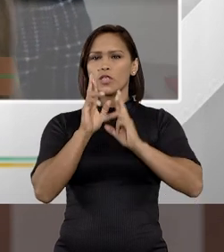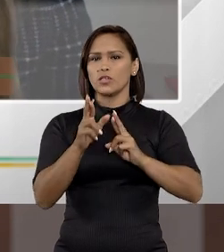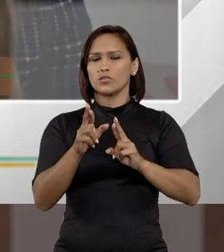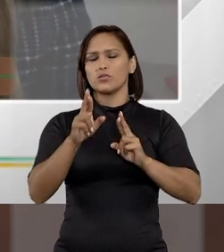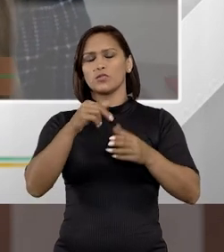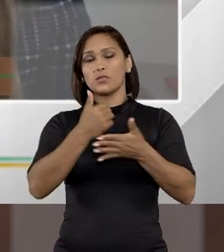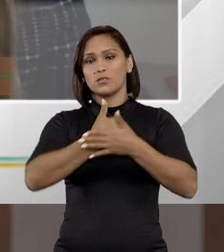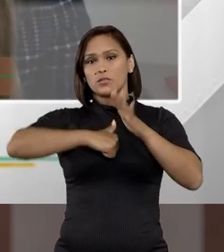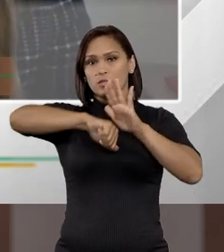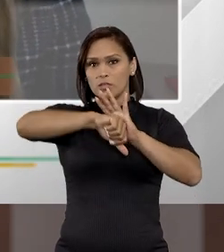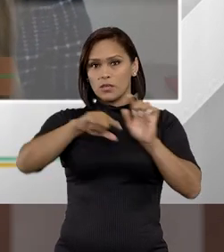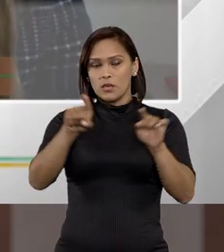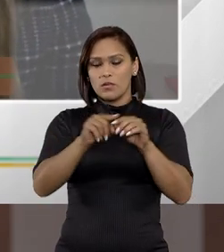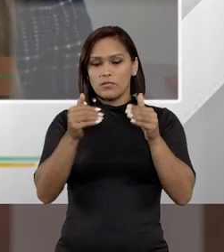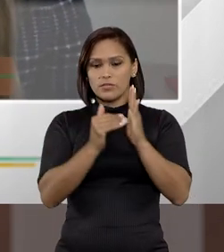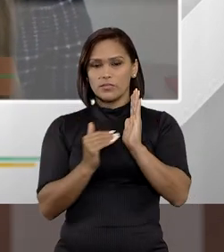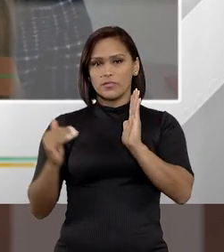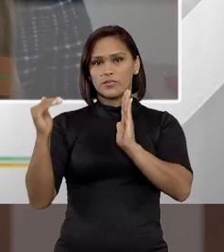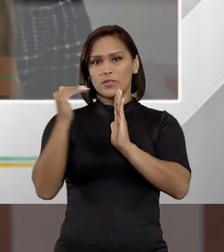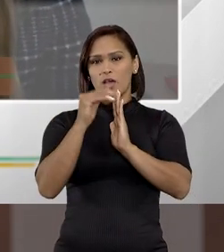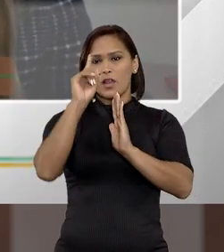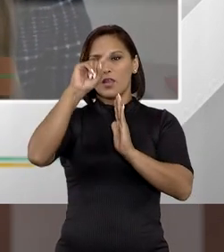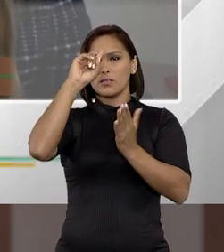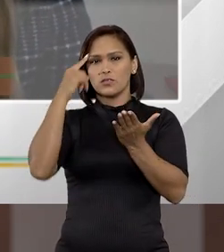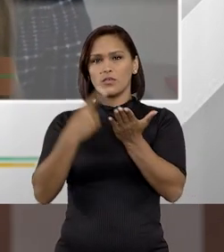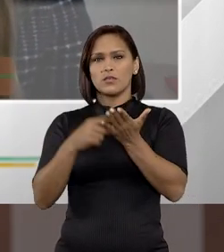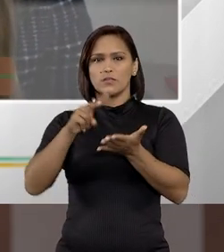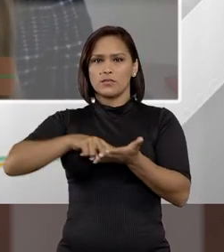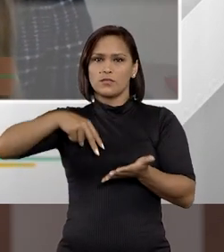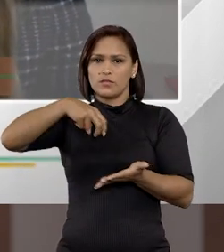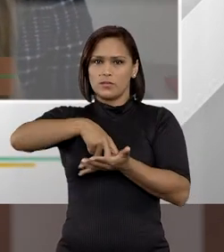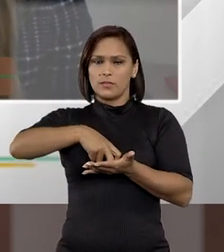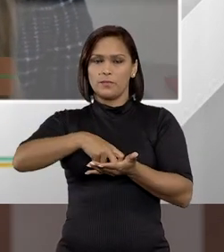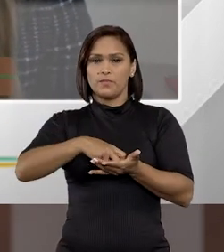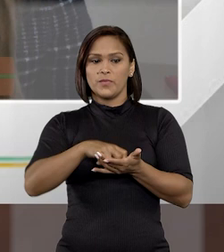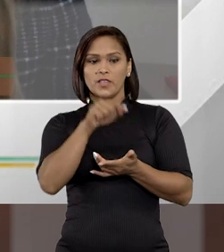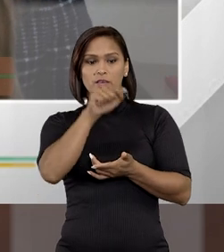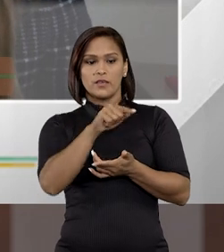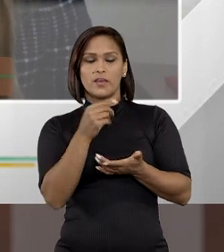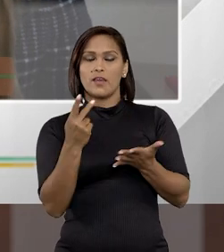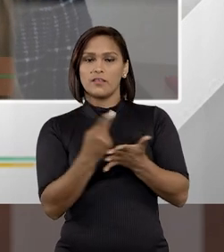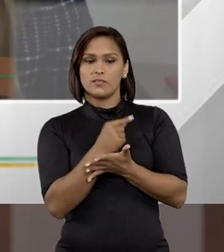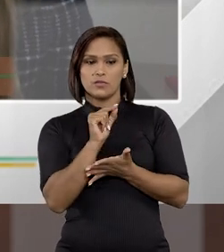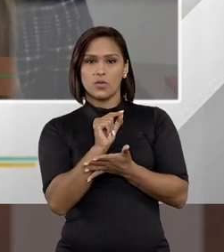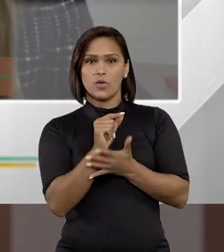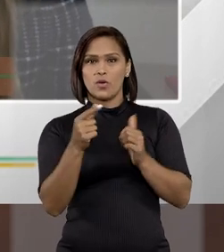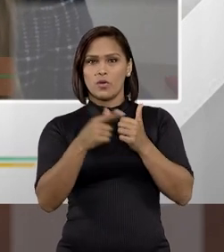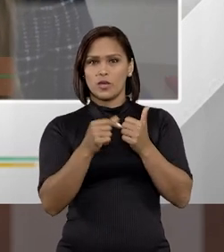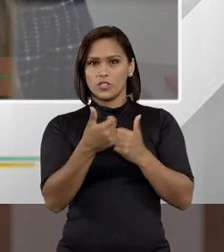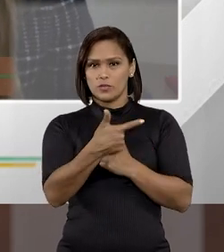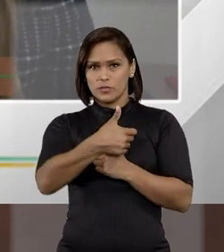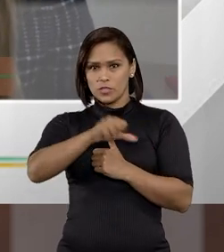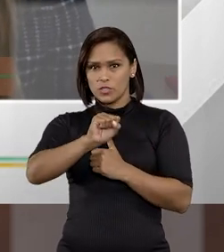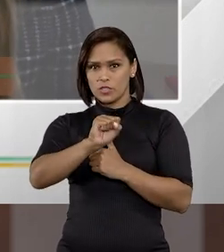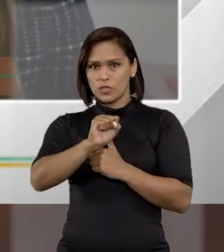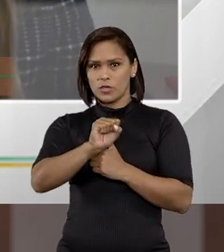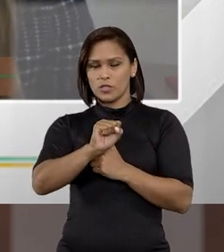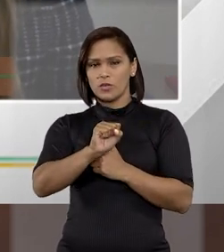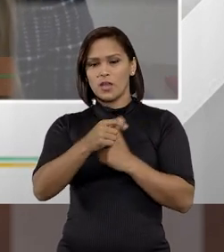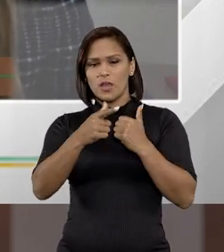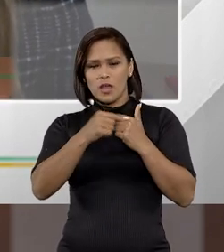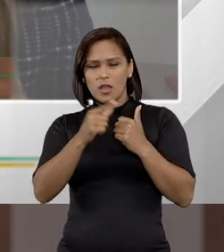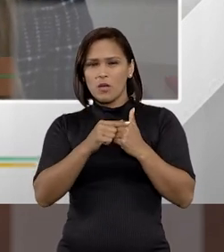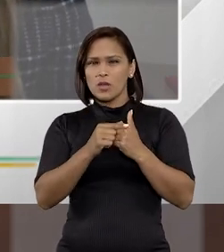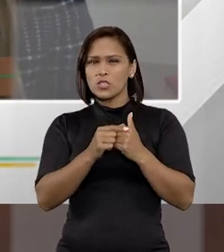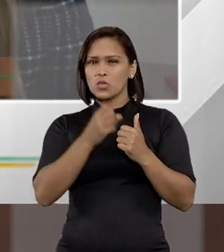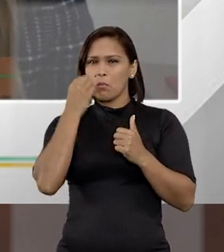de resolução do crime que vão além da mera aplicação de uma pena. E aí, nesse aspecto, o artigo 28, para mim,